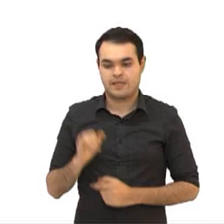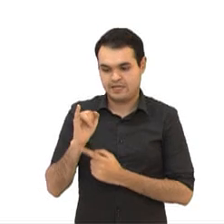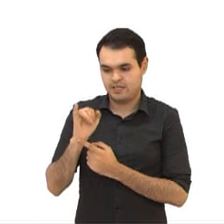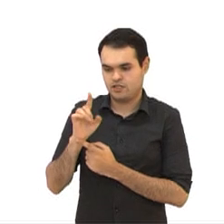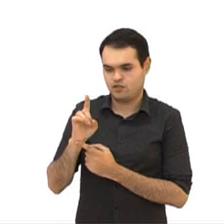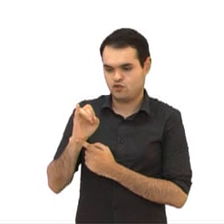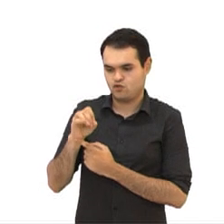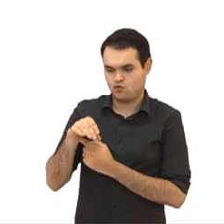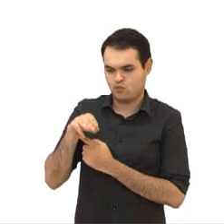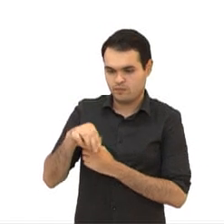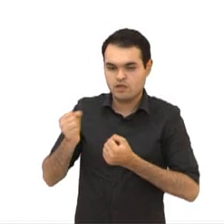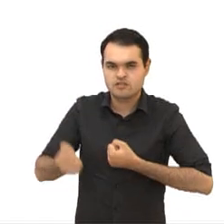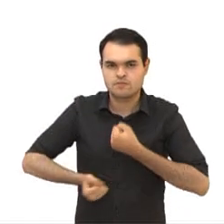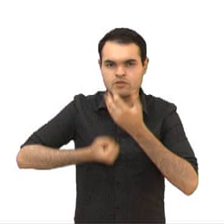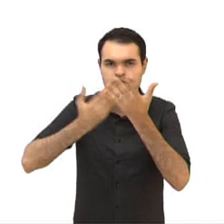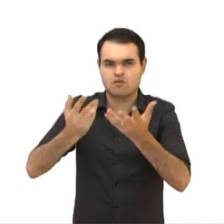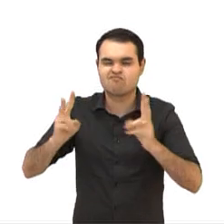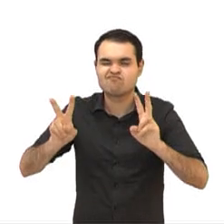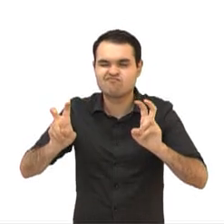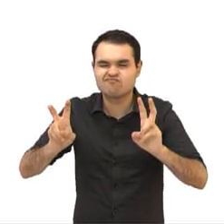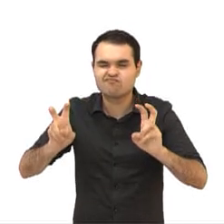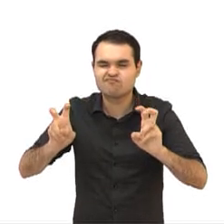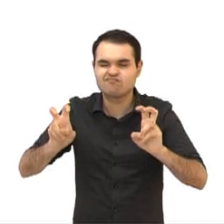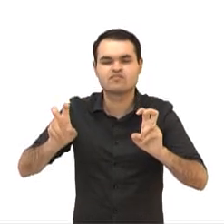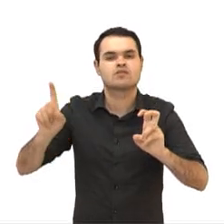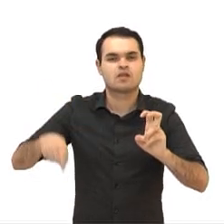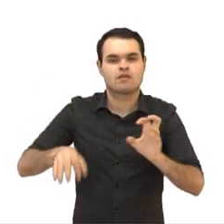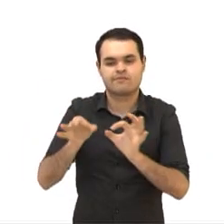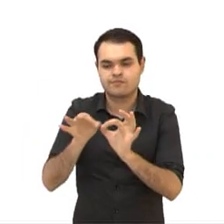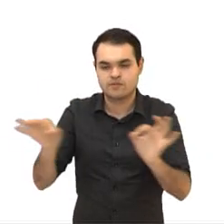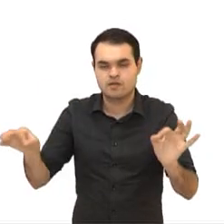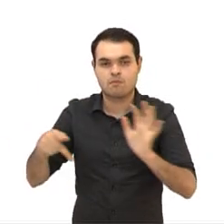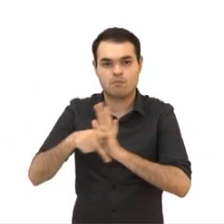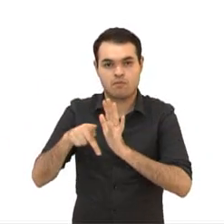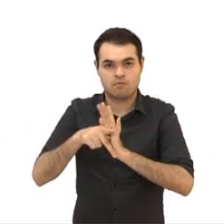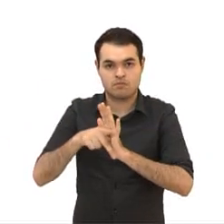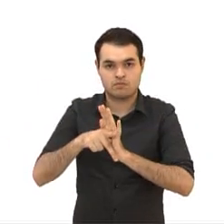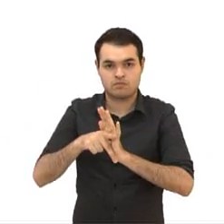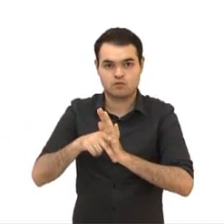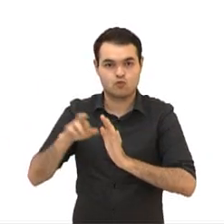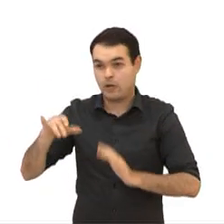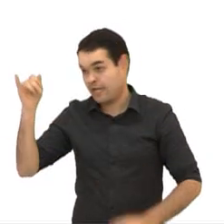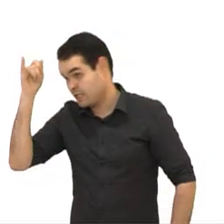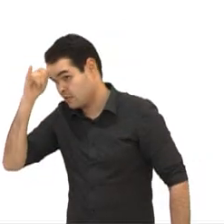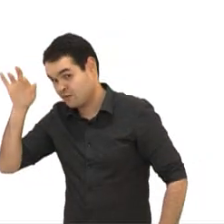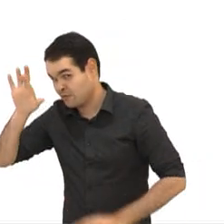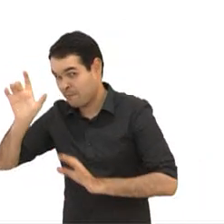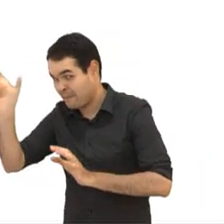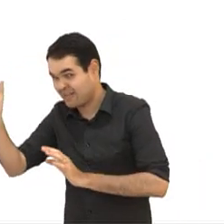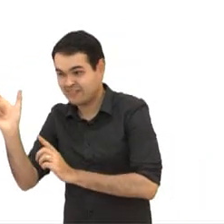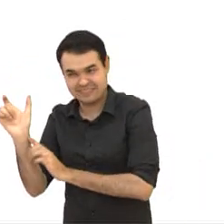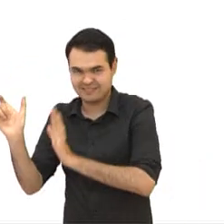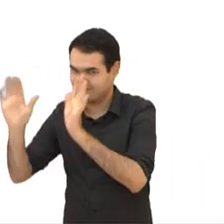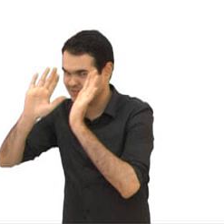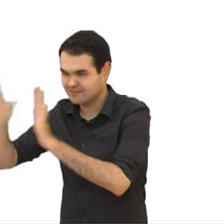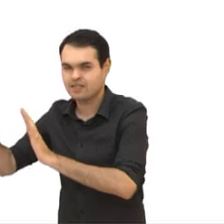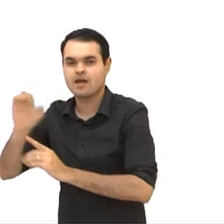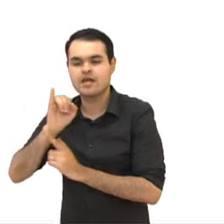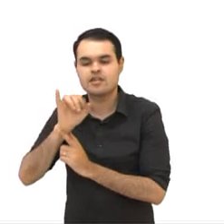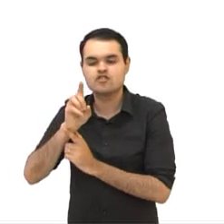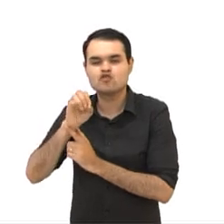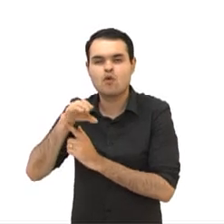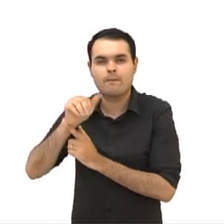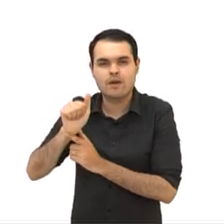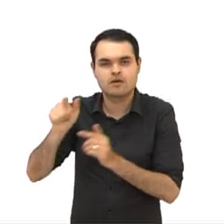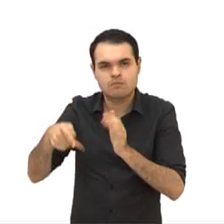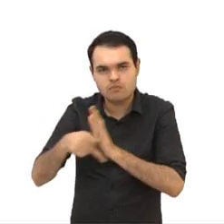Uma idiom ou uma expressão idiomática é o idiotismo, nada a ver com a palavra em português, pessoal. É um conjunto de